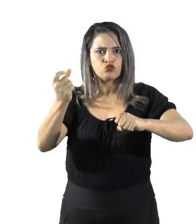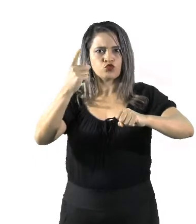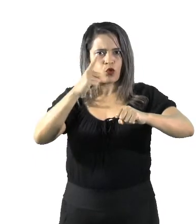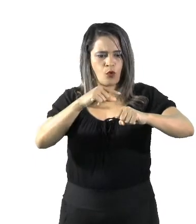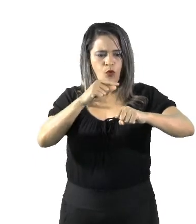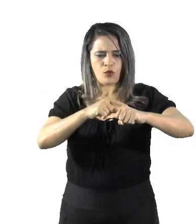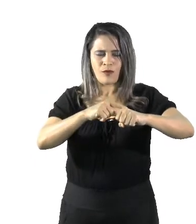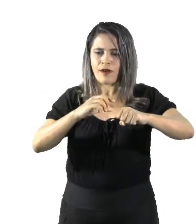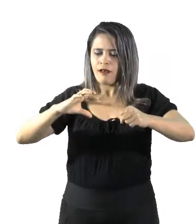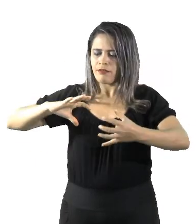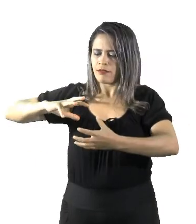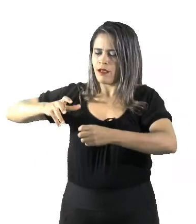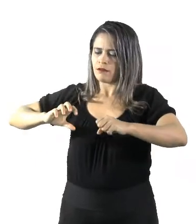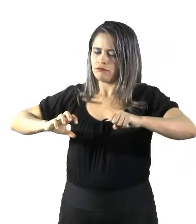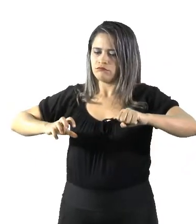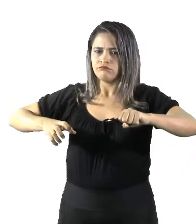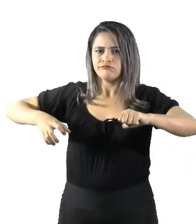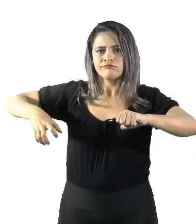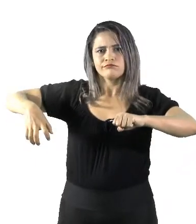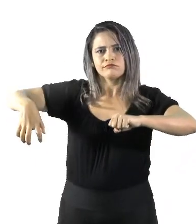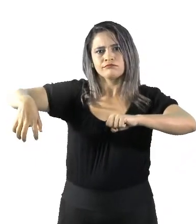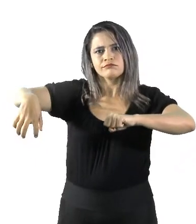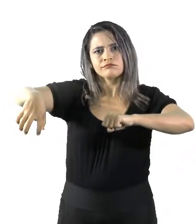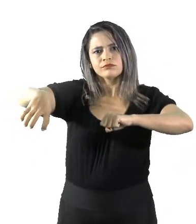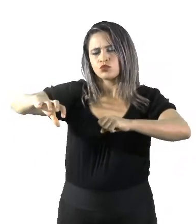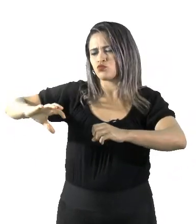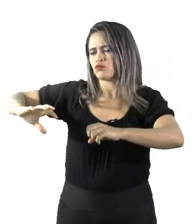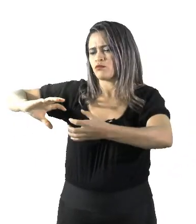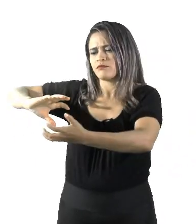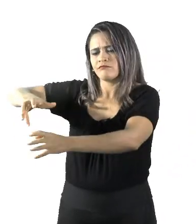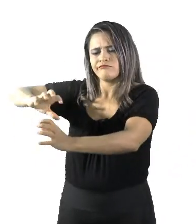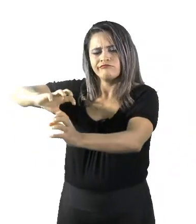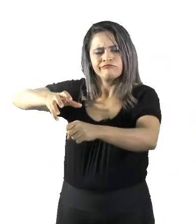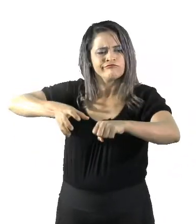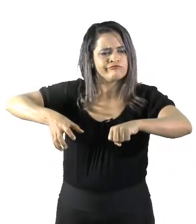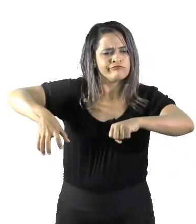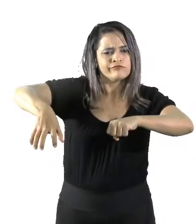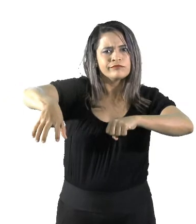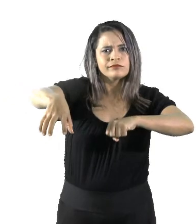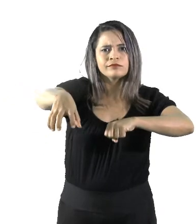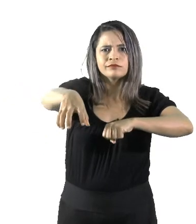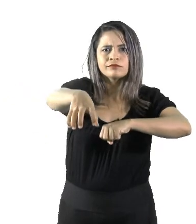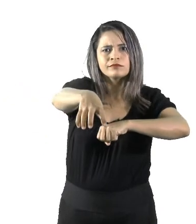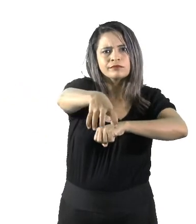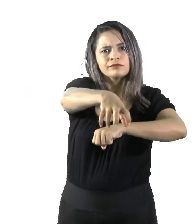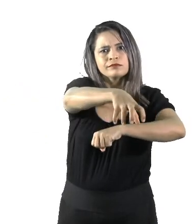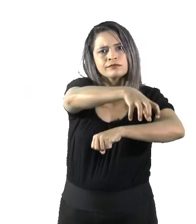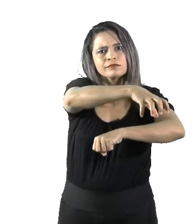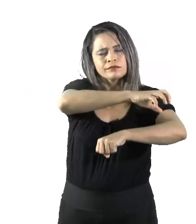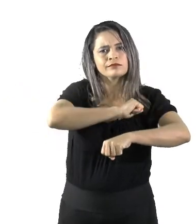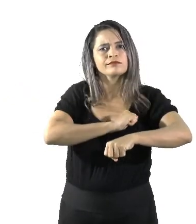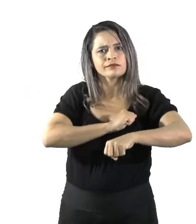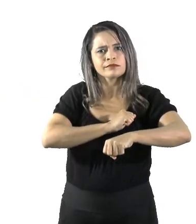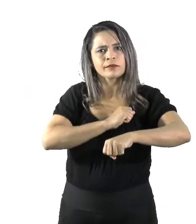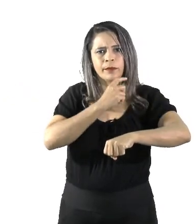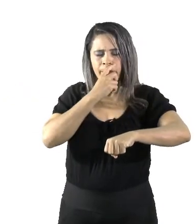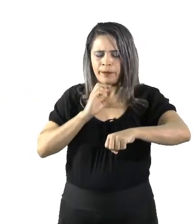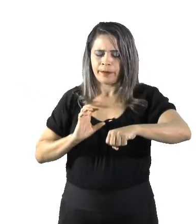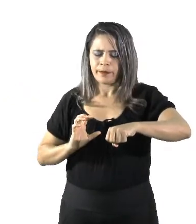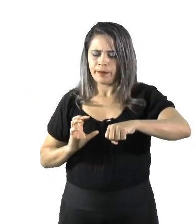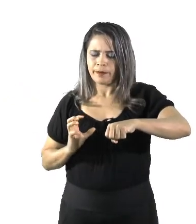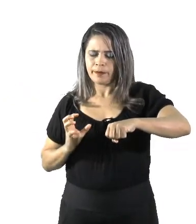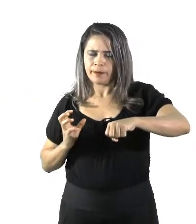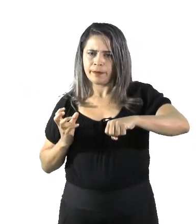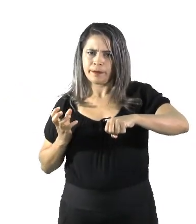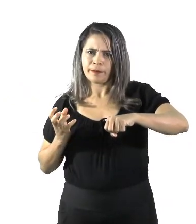né? Que todos os outros planetas giravam em torno do Sol. Então, essa rotação fazia com que